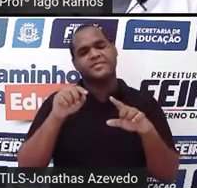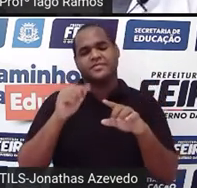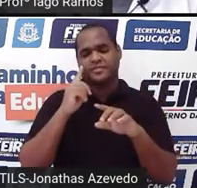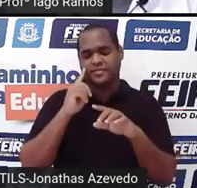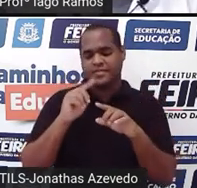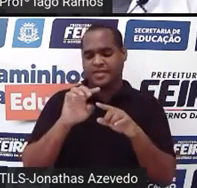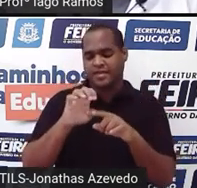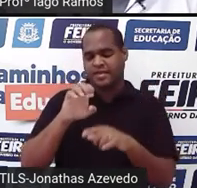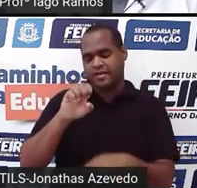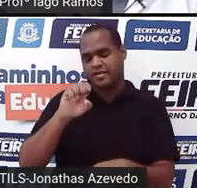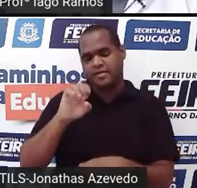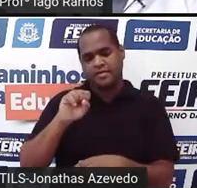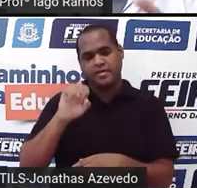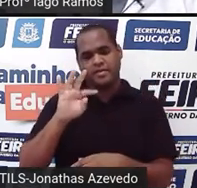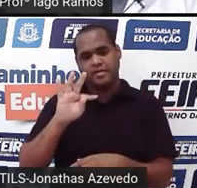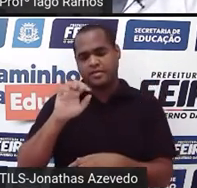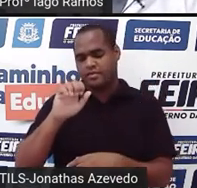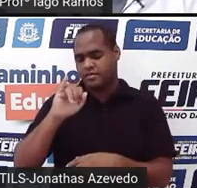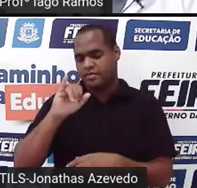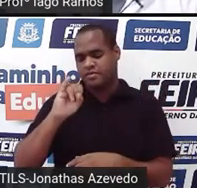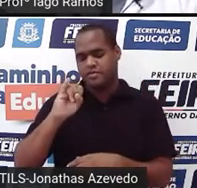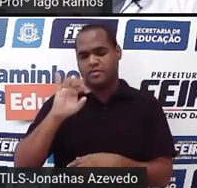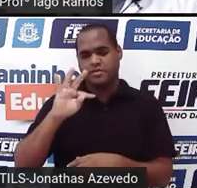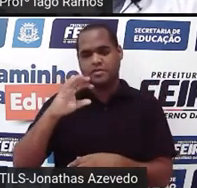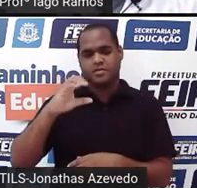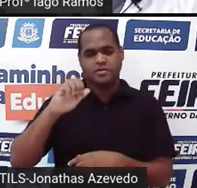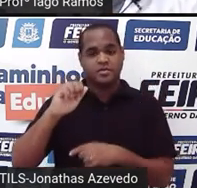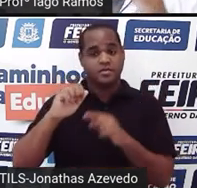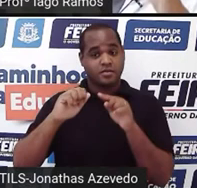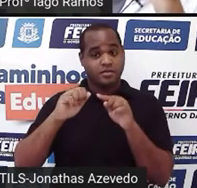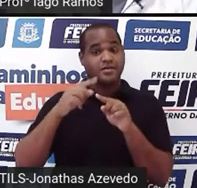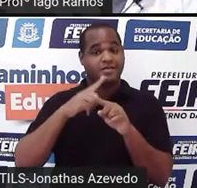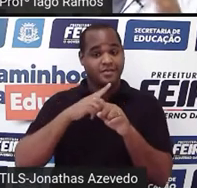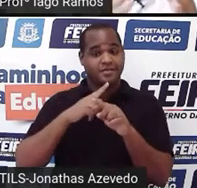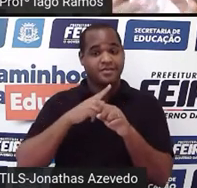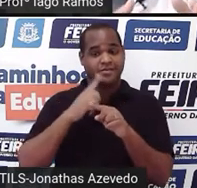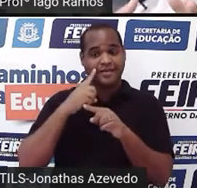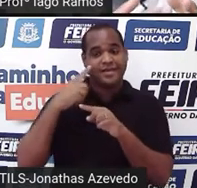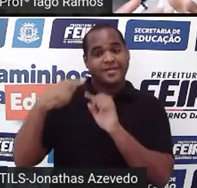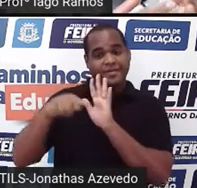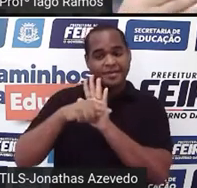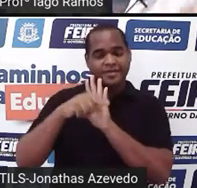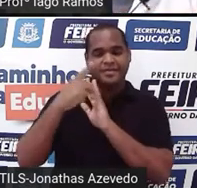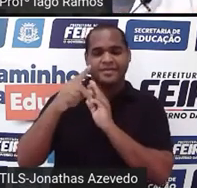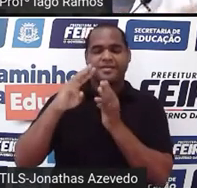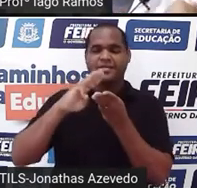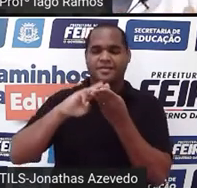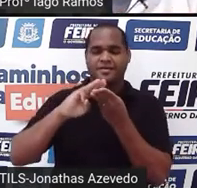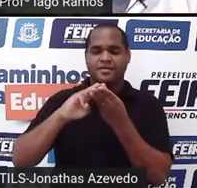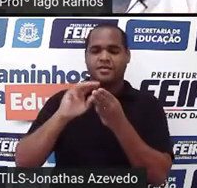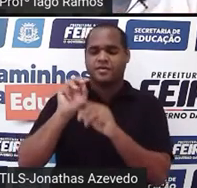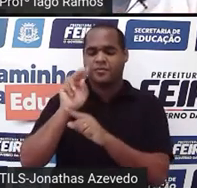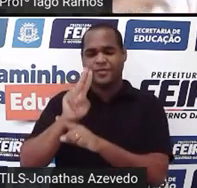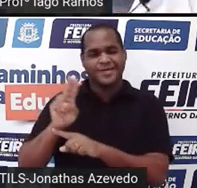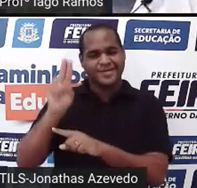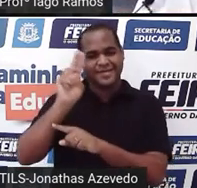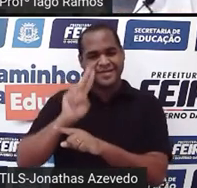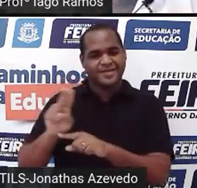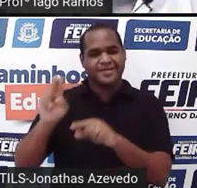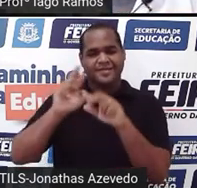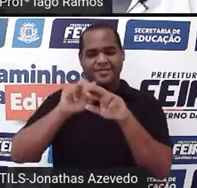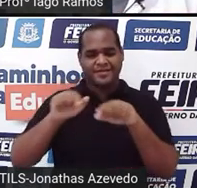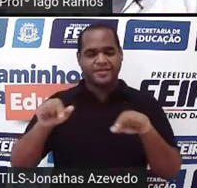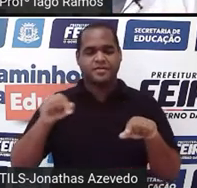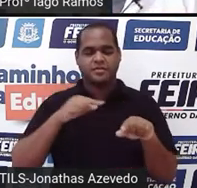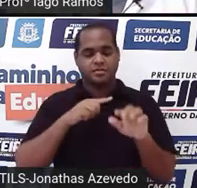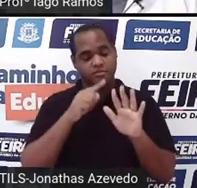em destaque. É uma parte da matemática que faz, que usa os gráficos. Mas daqui